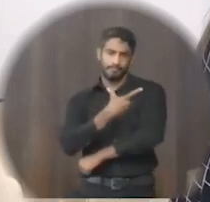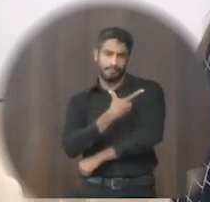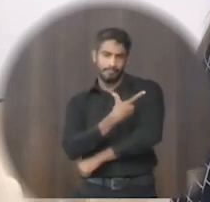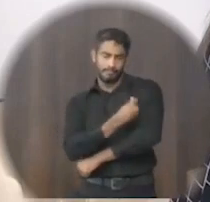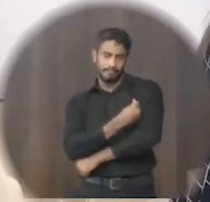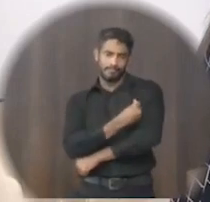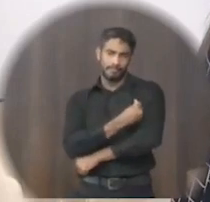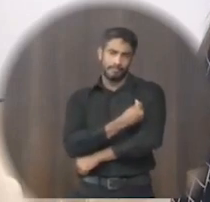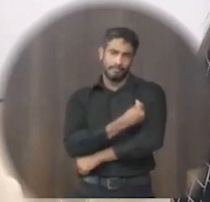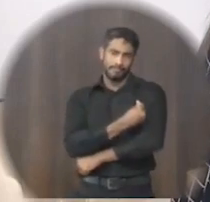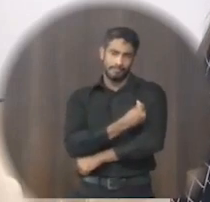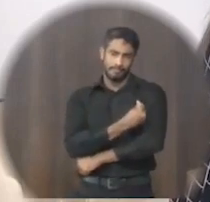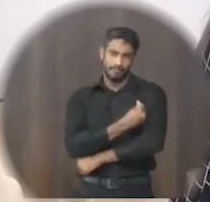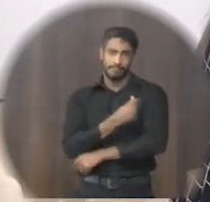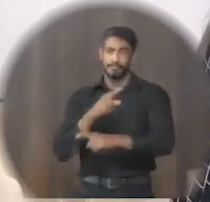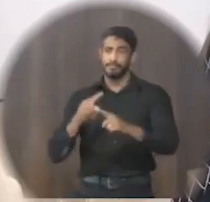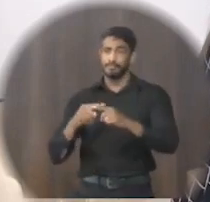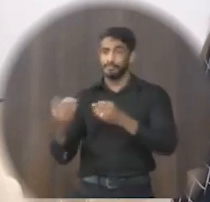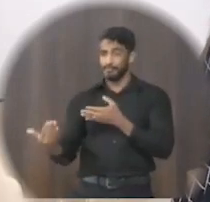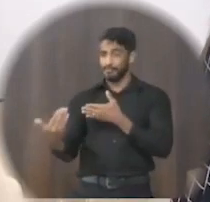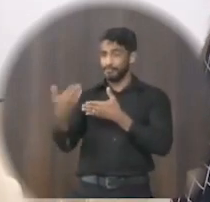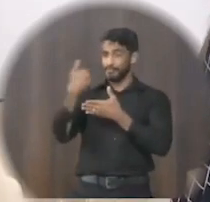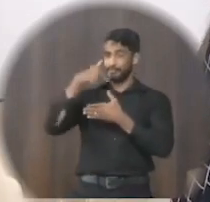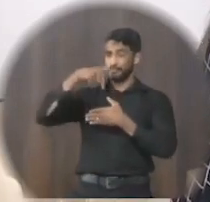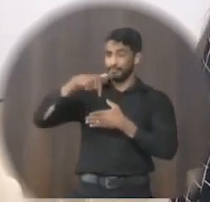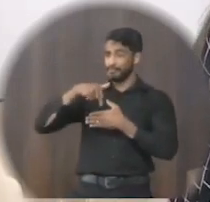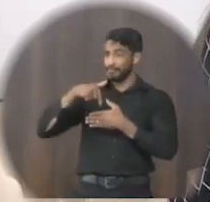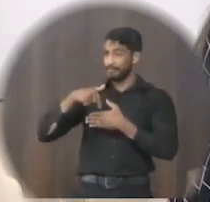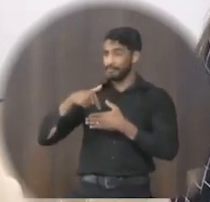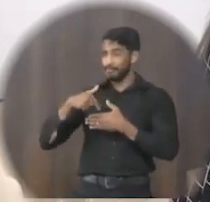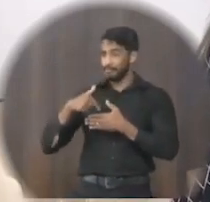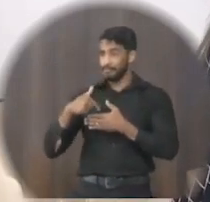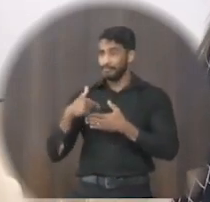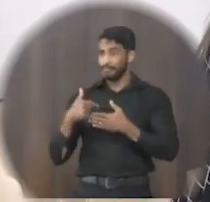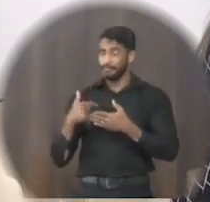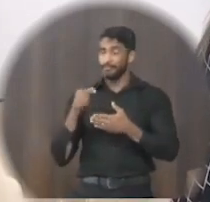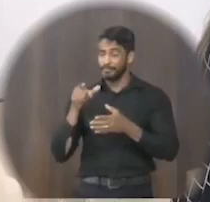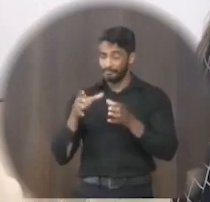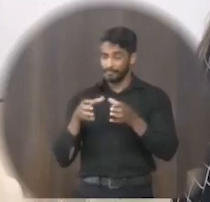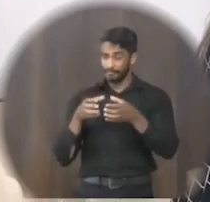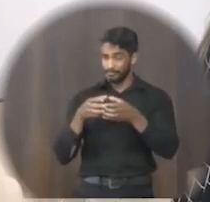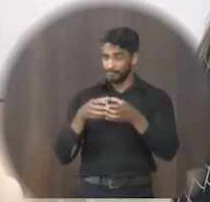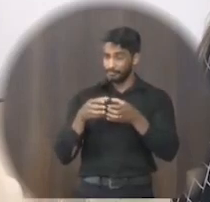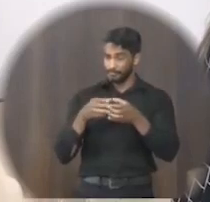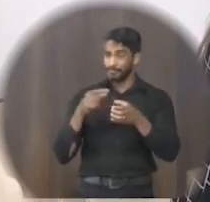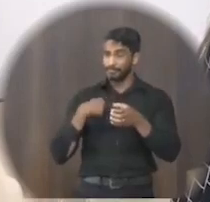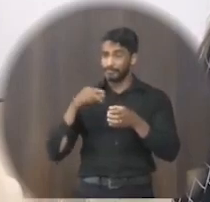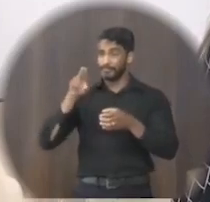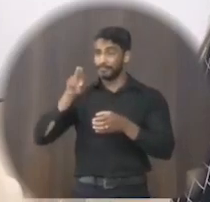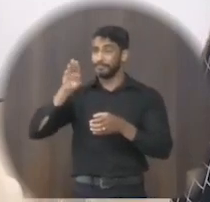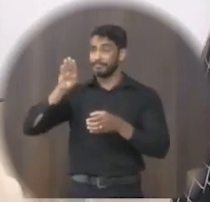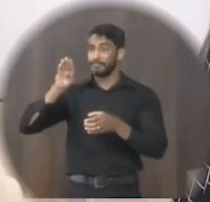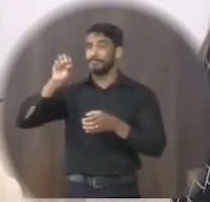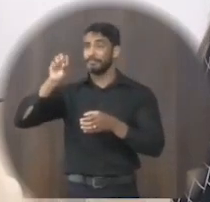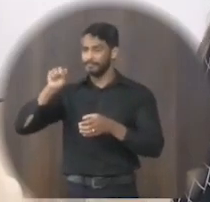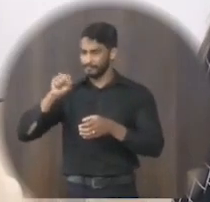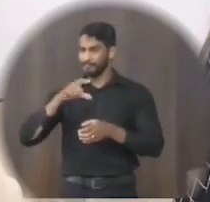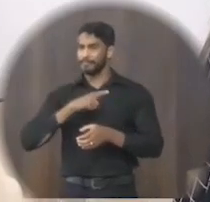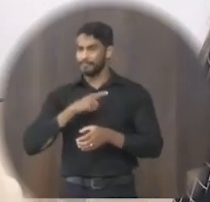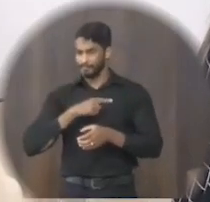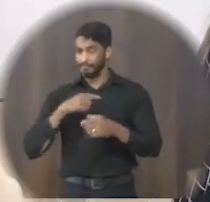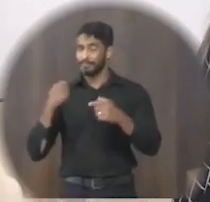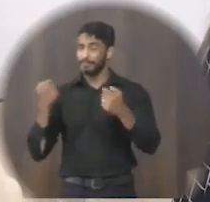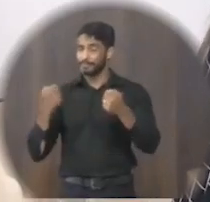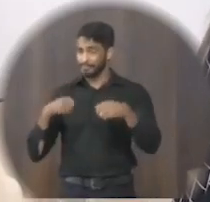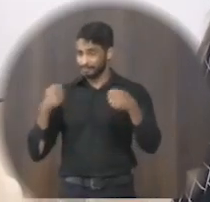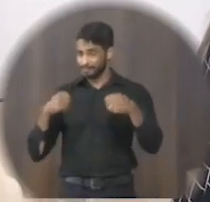só que eles não vêm até aqui a nossa comunidade e ali naquela comunidade tem uma unidade de saúde toda equipada que está